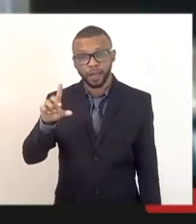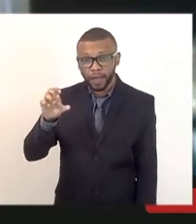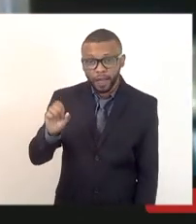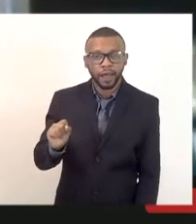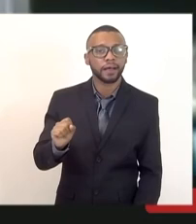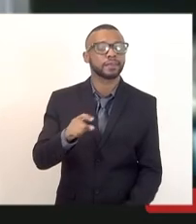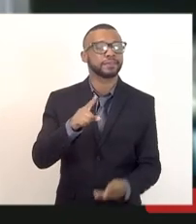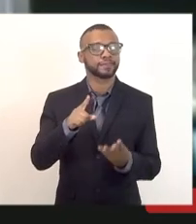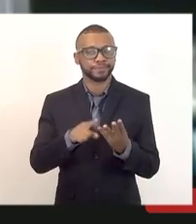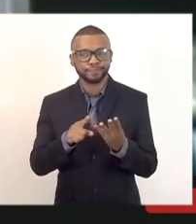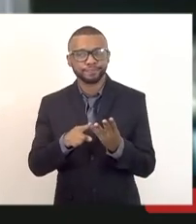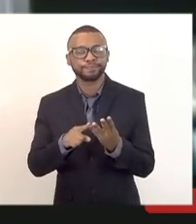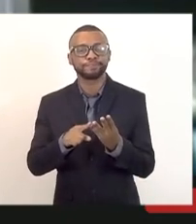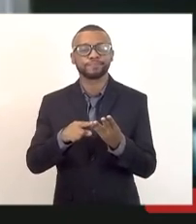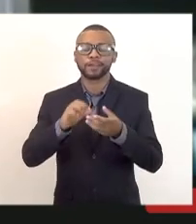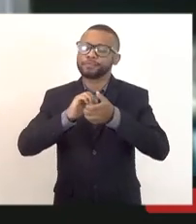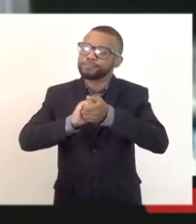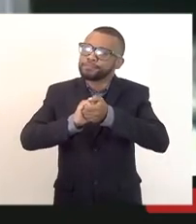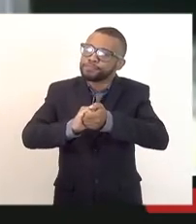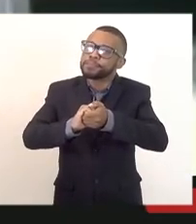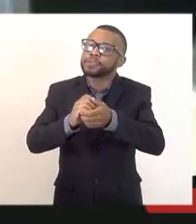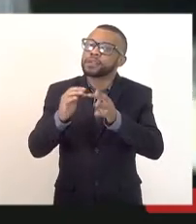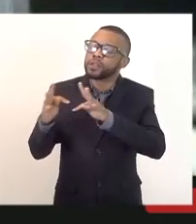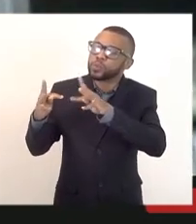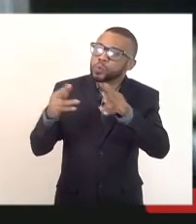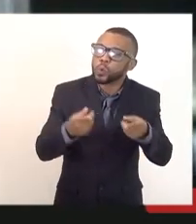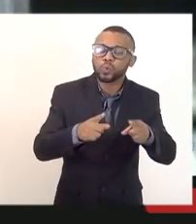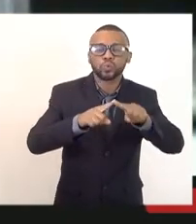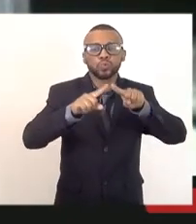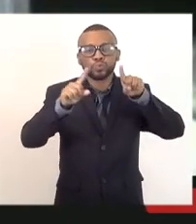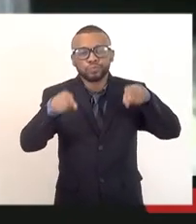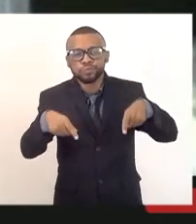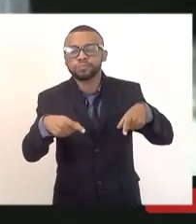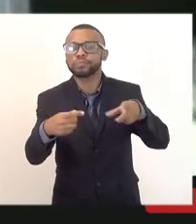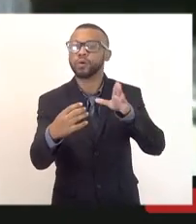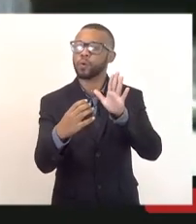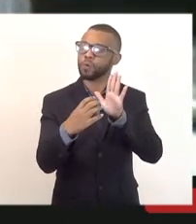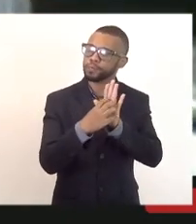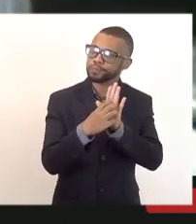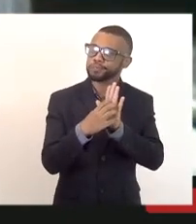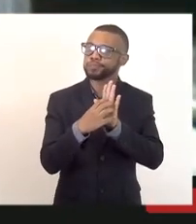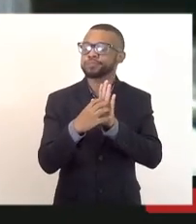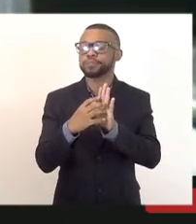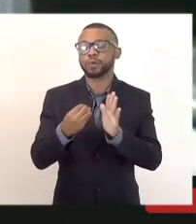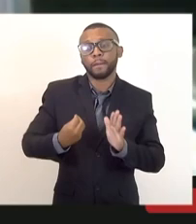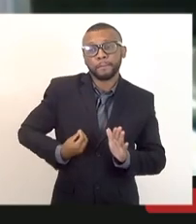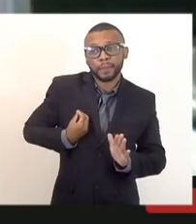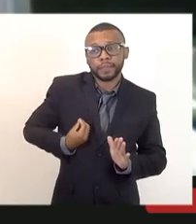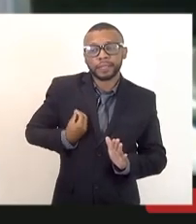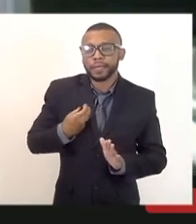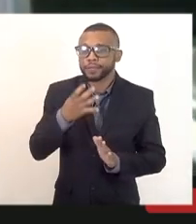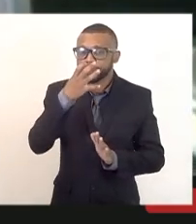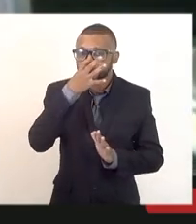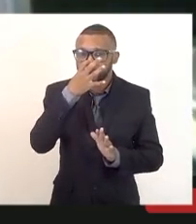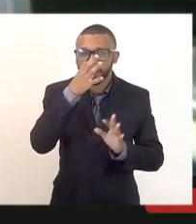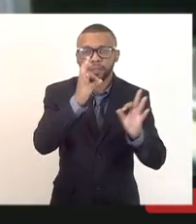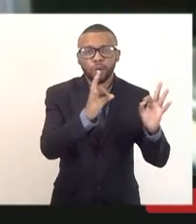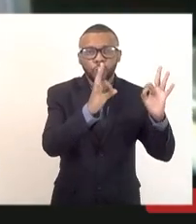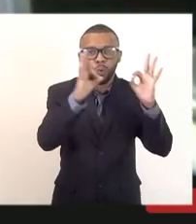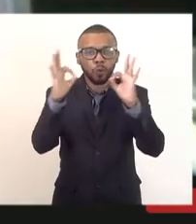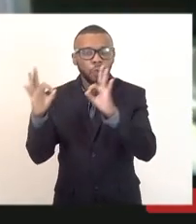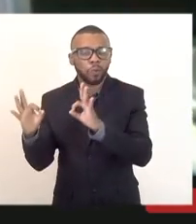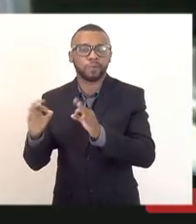Sertino, cumprimento a todos os concursados que estão aqui presentes, nos acompanhando. Primeiramente, eu gostaria de deixar